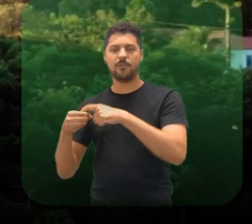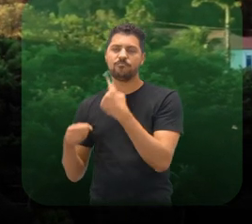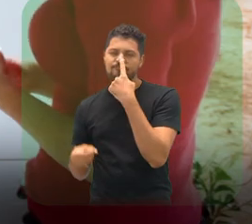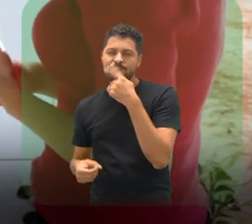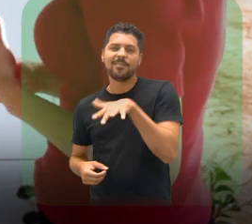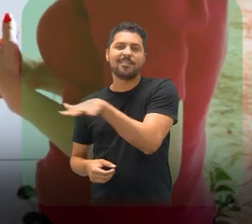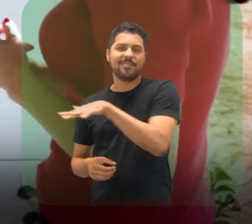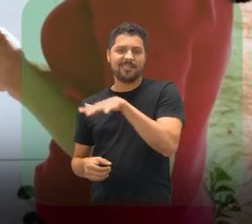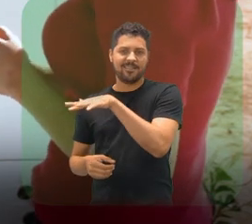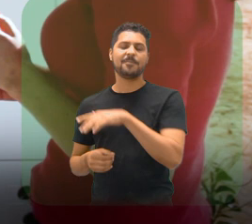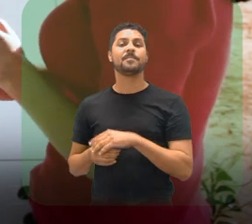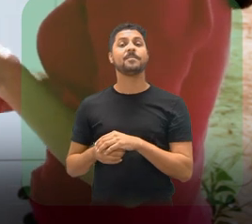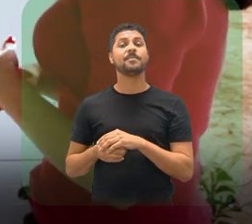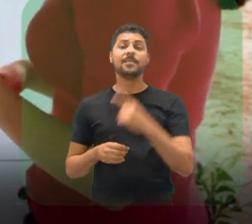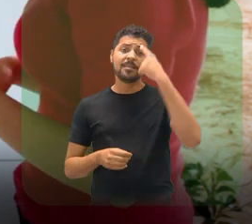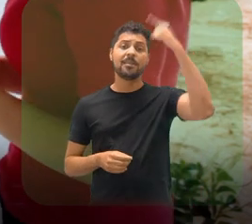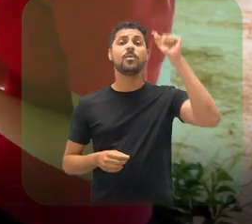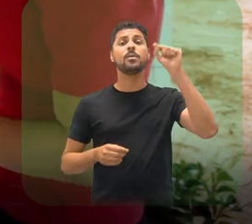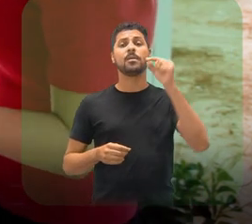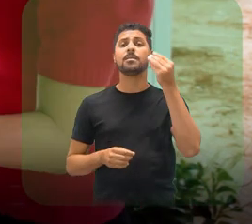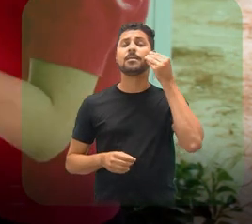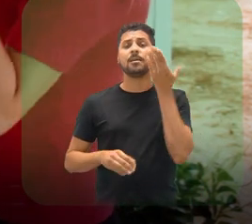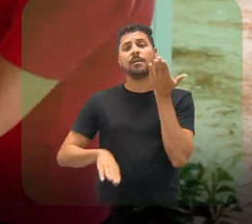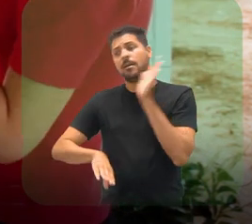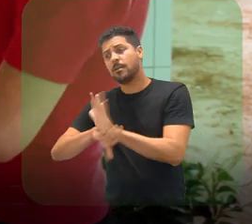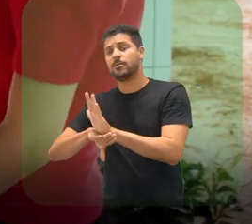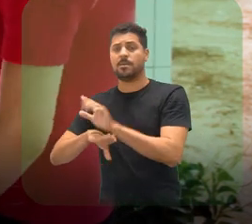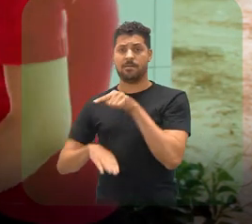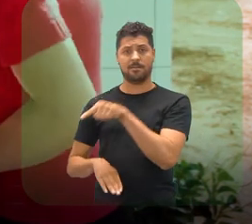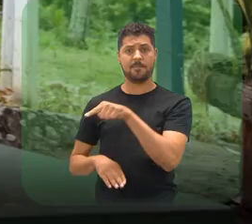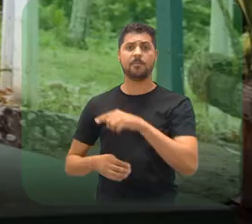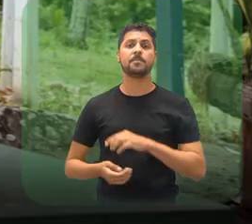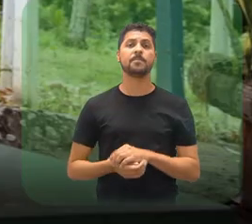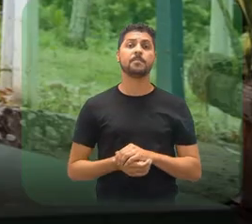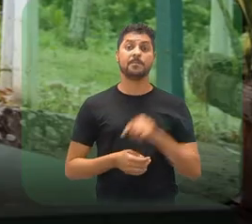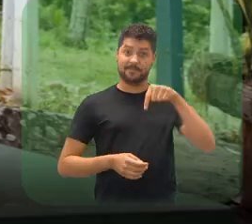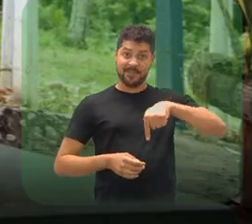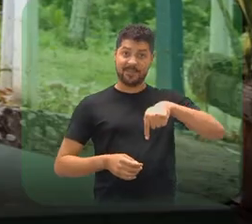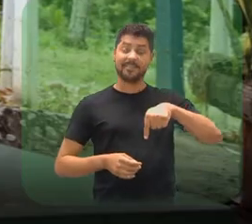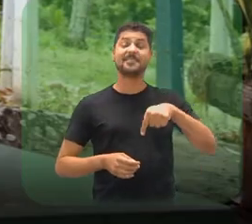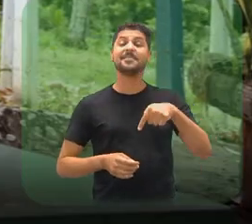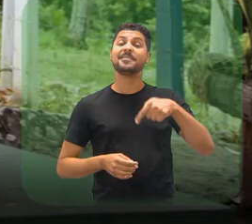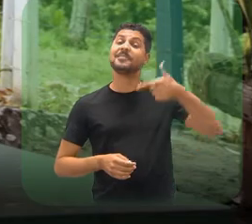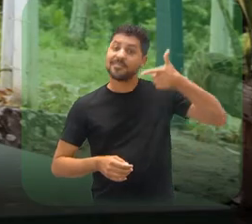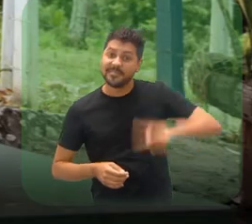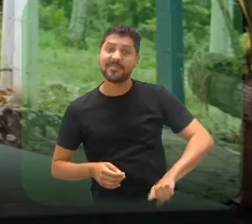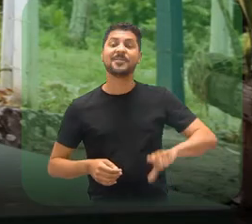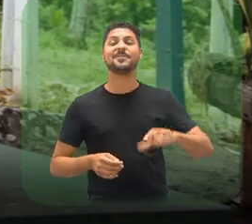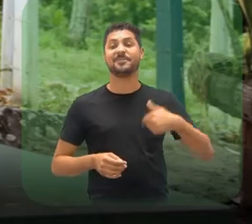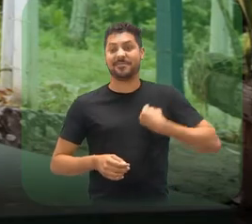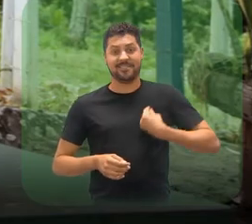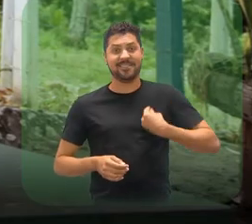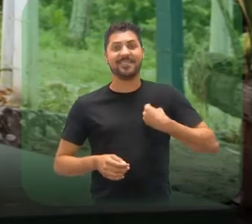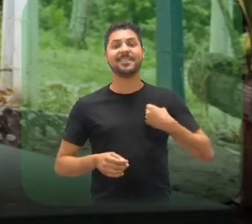território com a ideia de também tentar contribuir um pouco com esse território. E aí aqui, novamente,